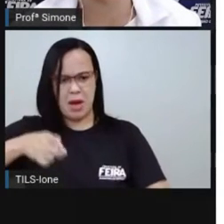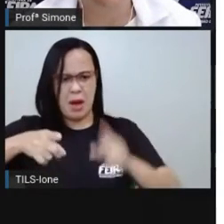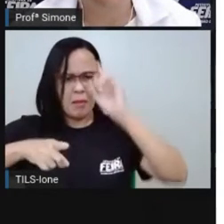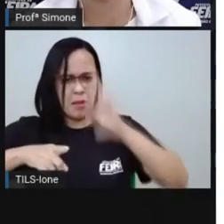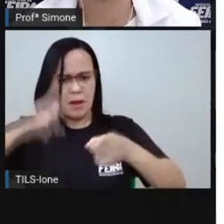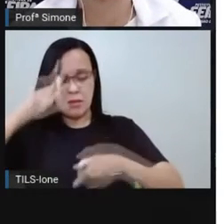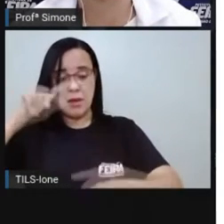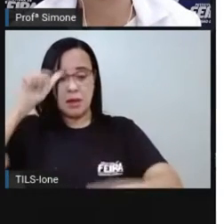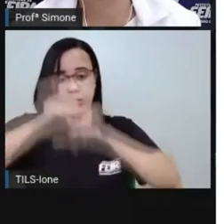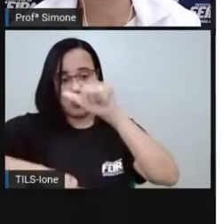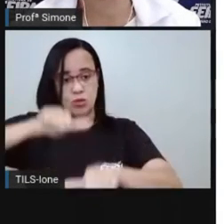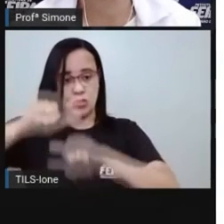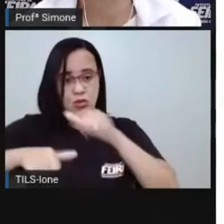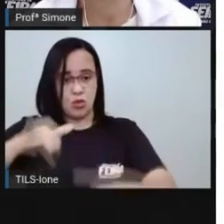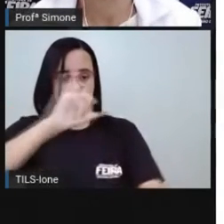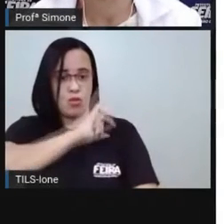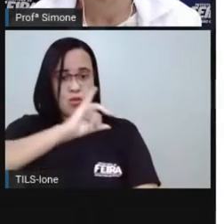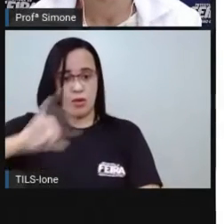uma república.